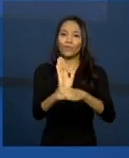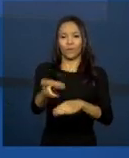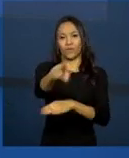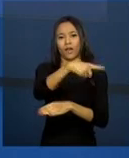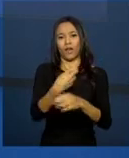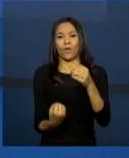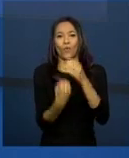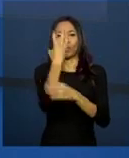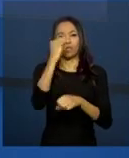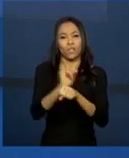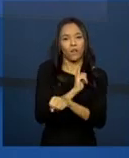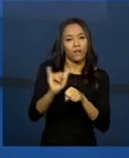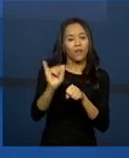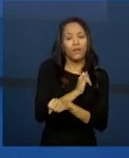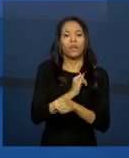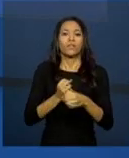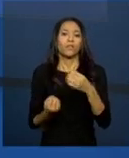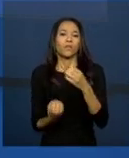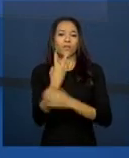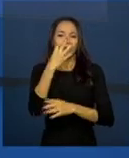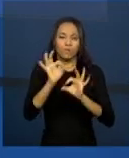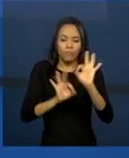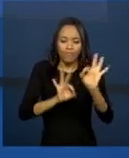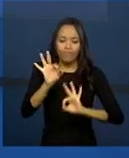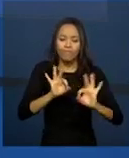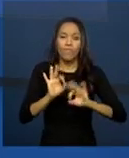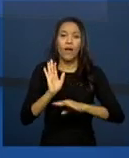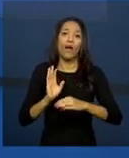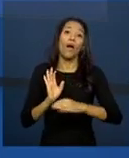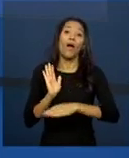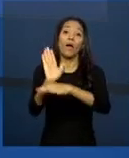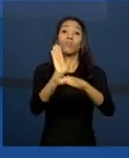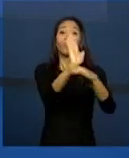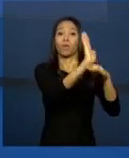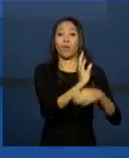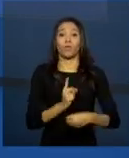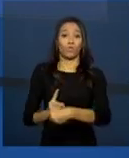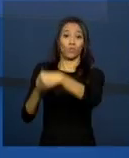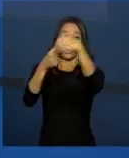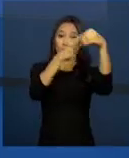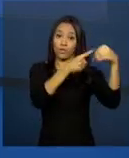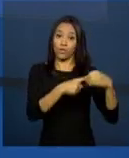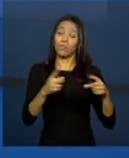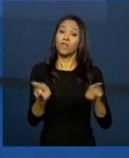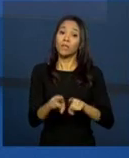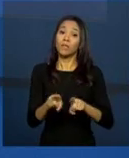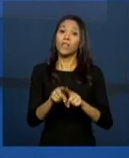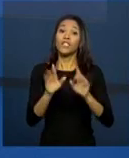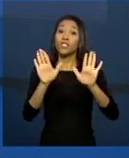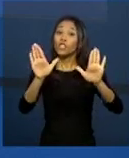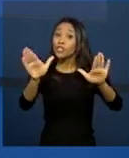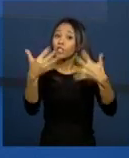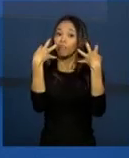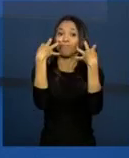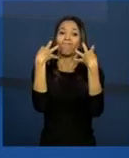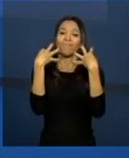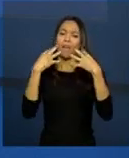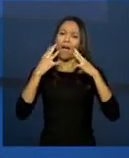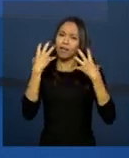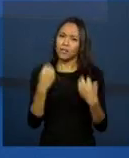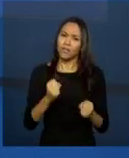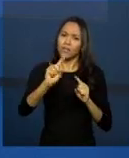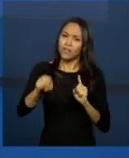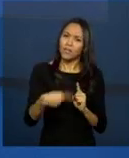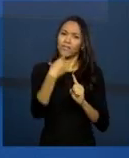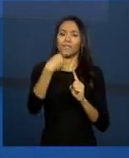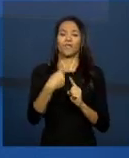possam auxiliar os profissionais, que possam auxiliar os municípios. E conclamar a todas a aceitar esse desafio de a partir de